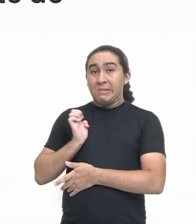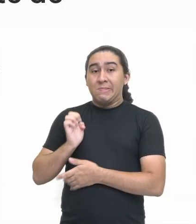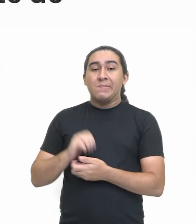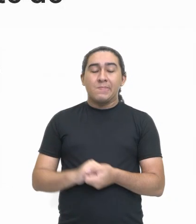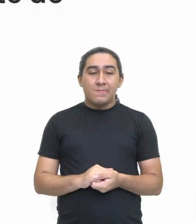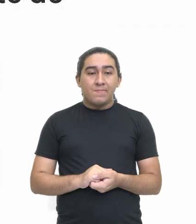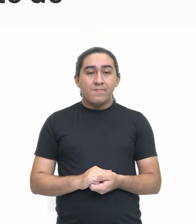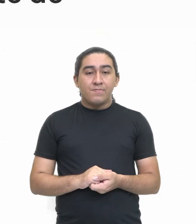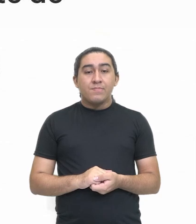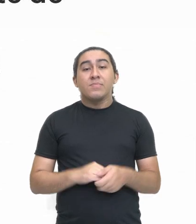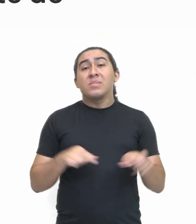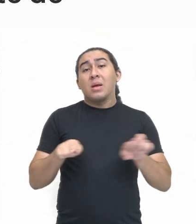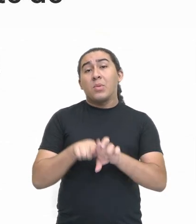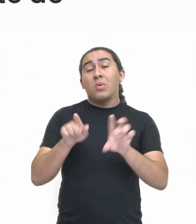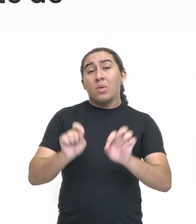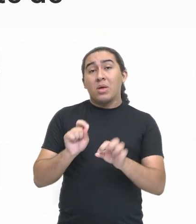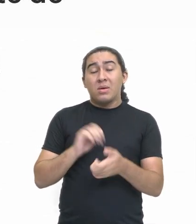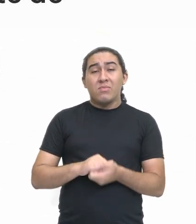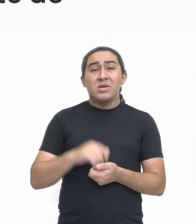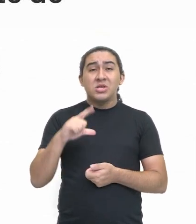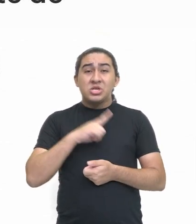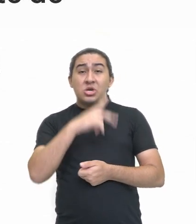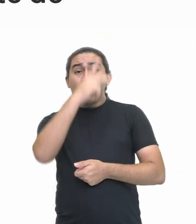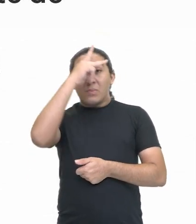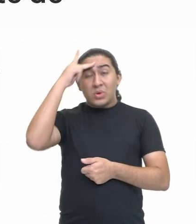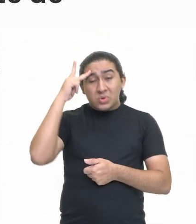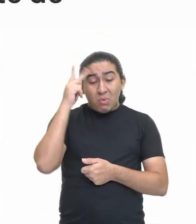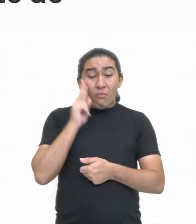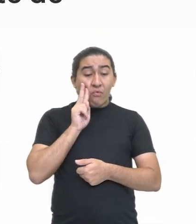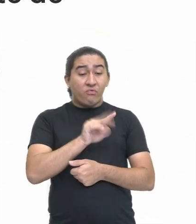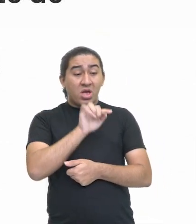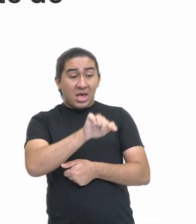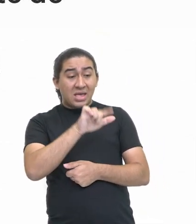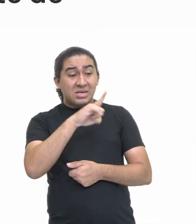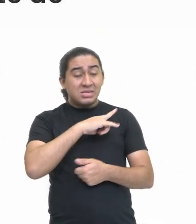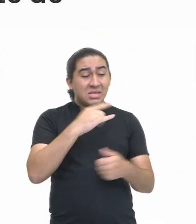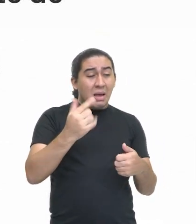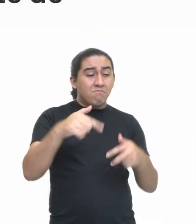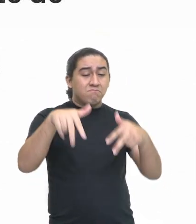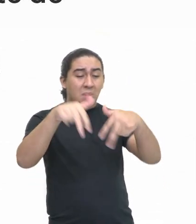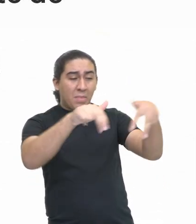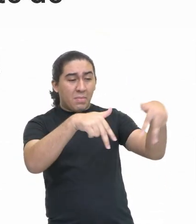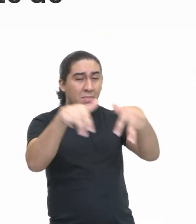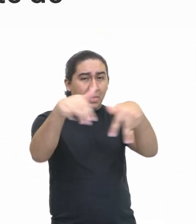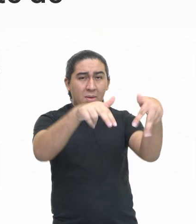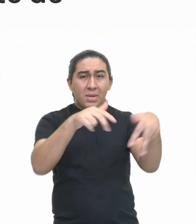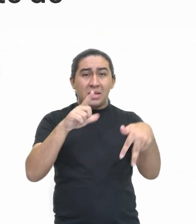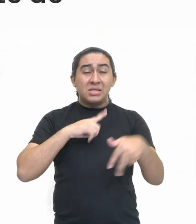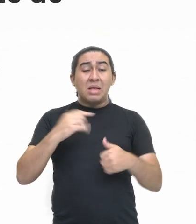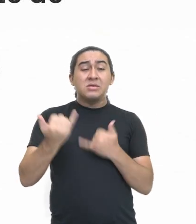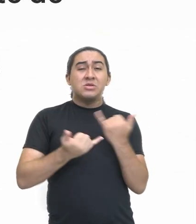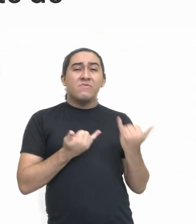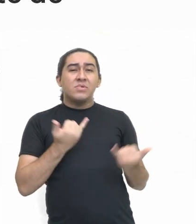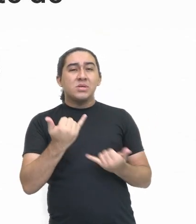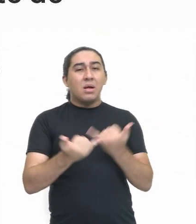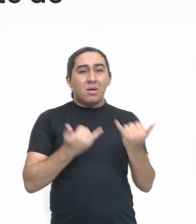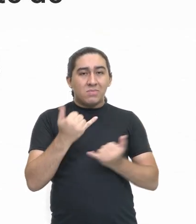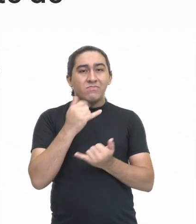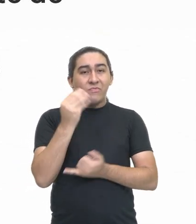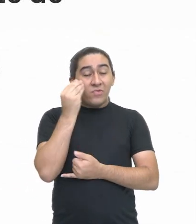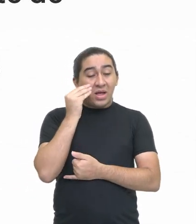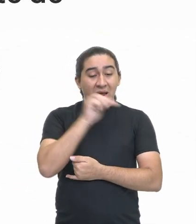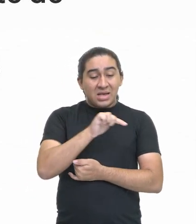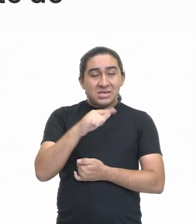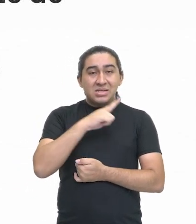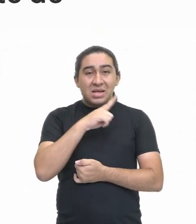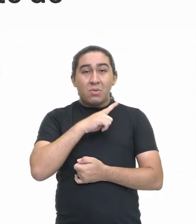questão do entretenimento, ou seja, as pessoas se divertiam, se divertiam, vendo, vendo melhor, escravos